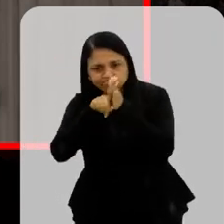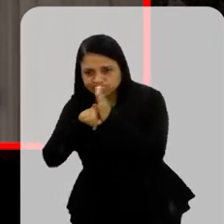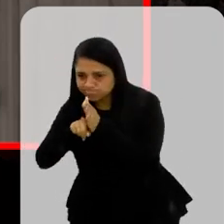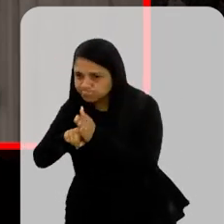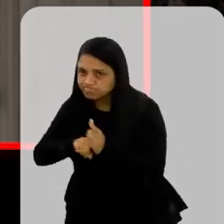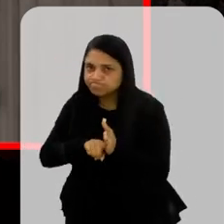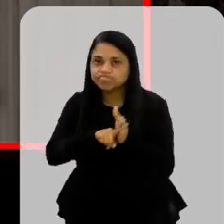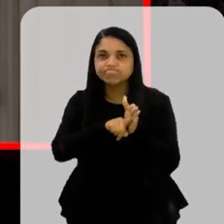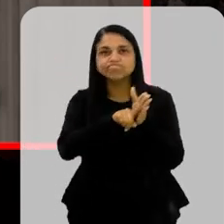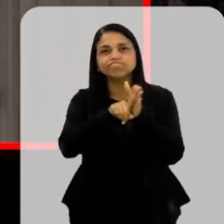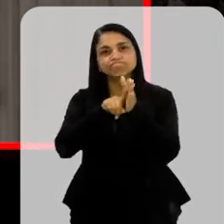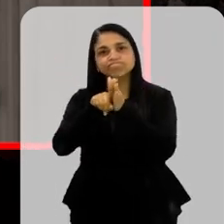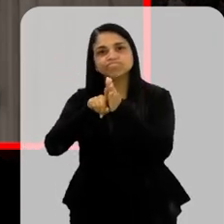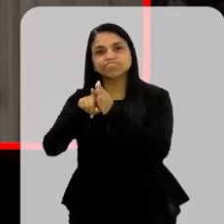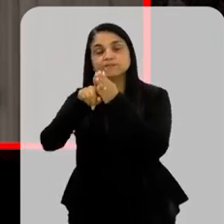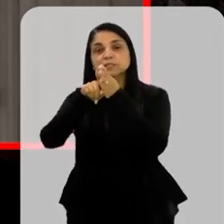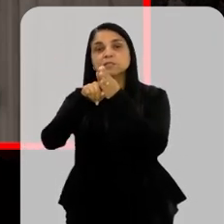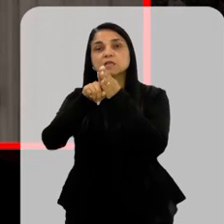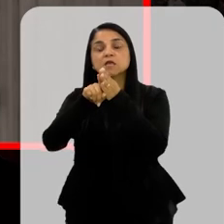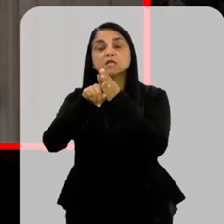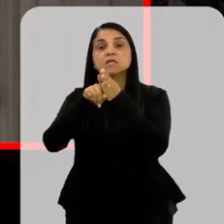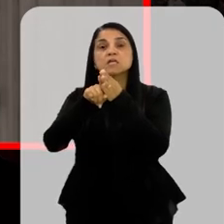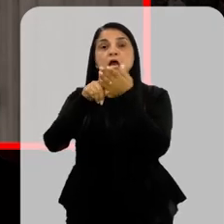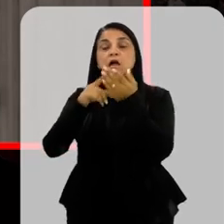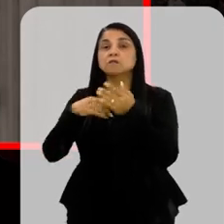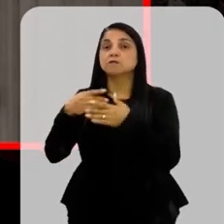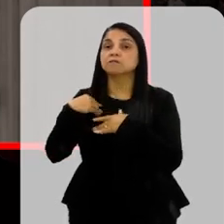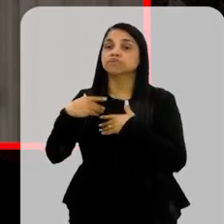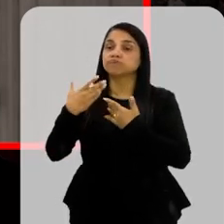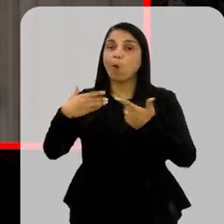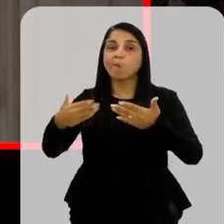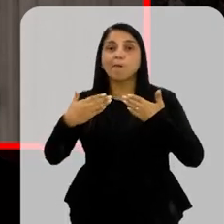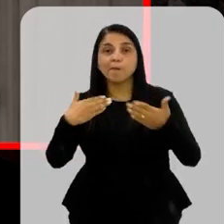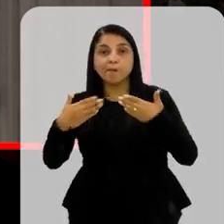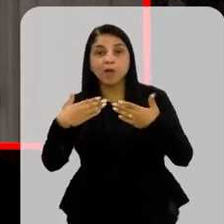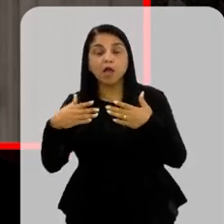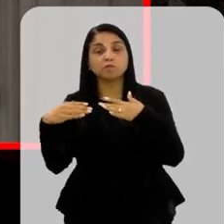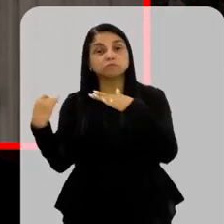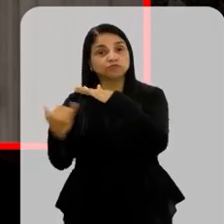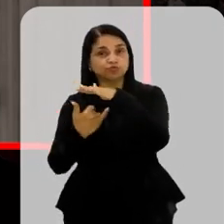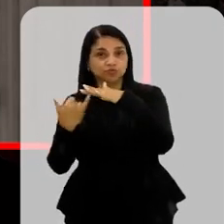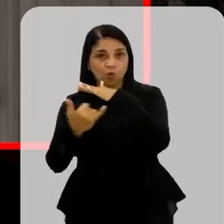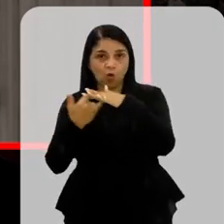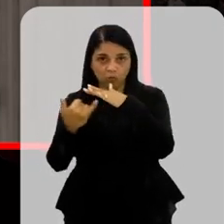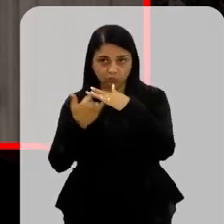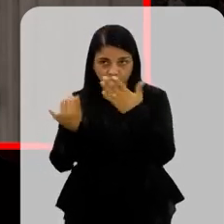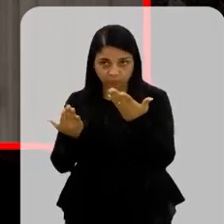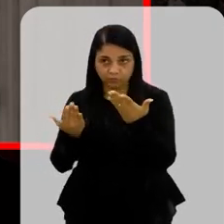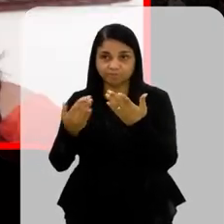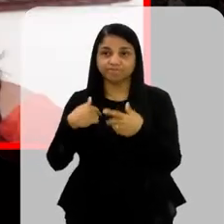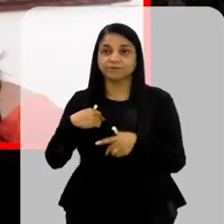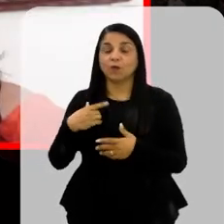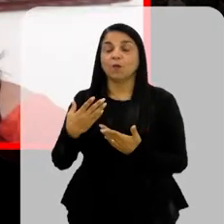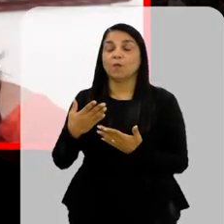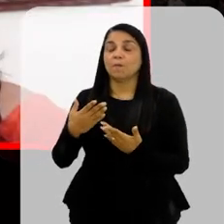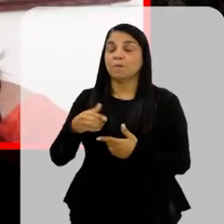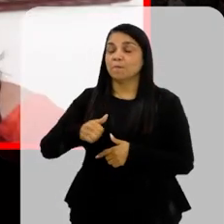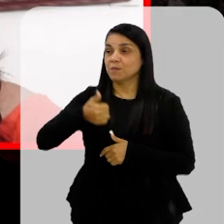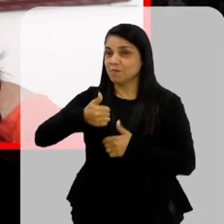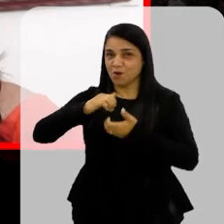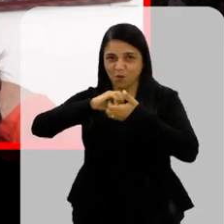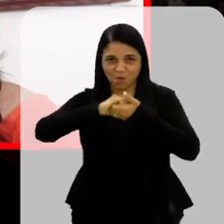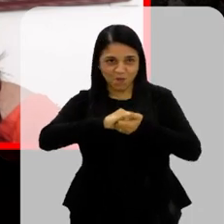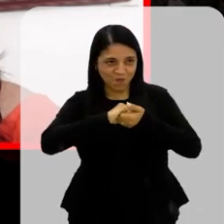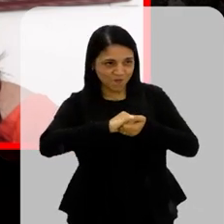E a relatar Esses problemas Com os órgãos competentes Como é que foi isso Como é que está Esse andamento Primeiro eu quero